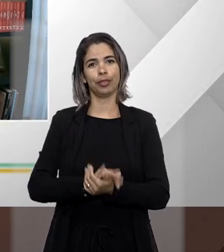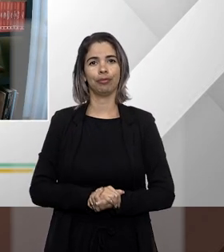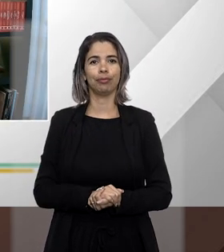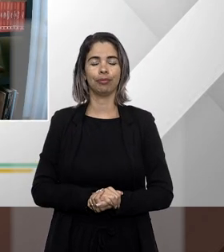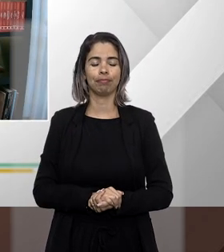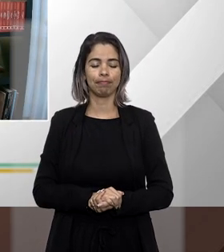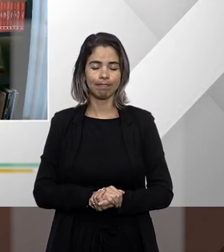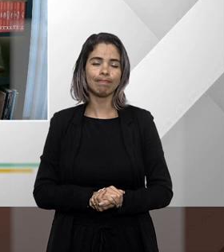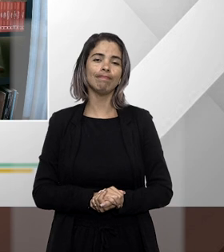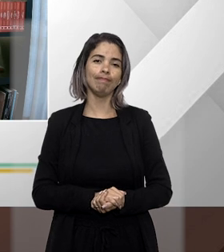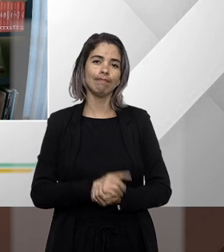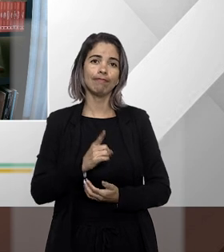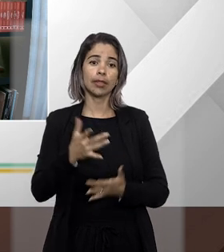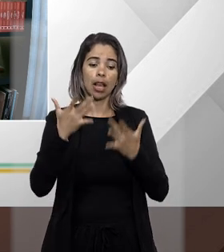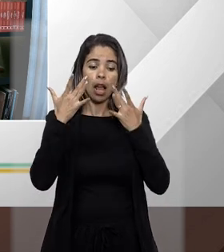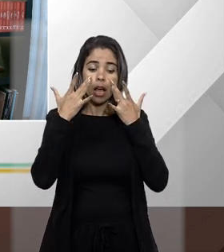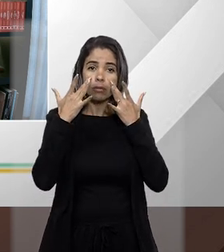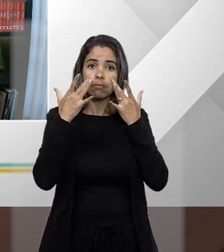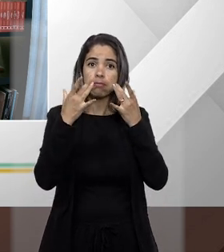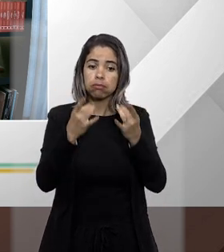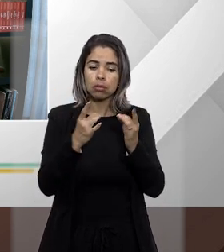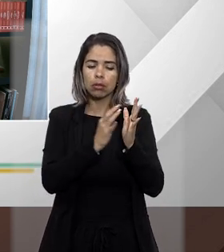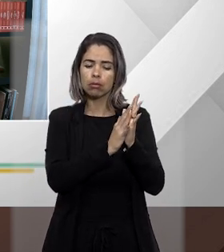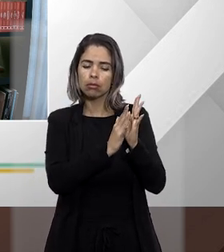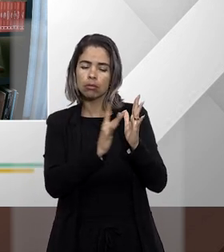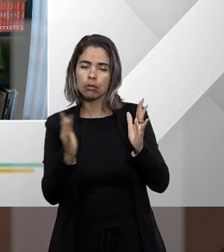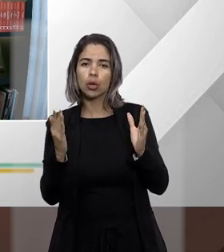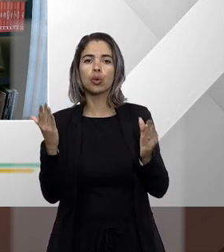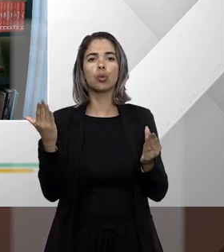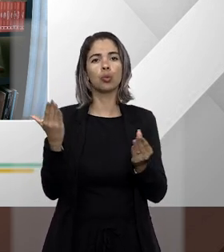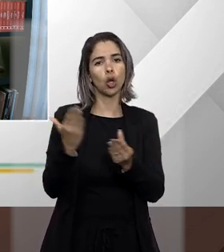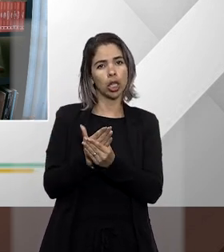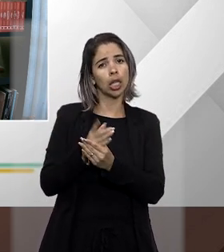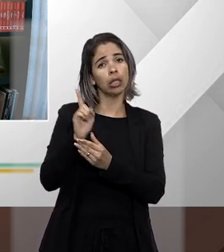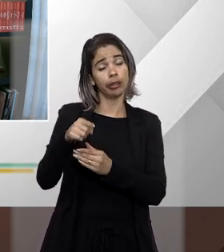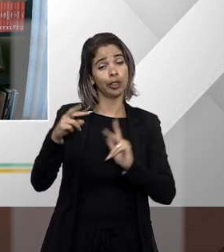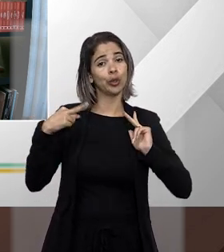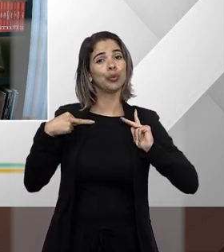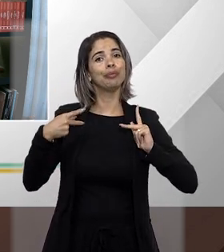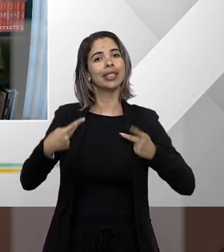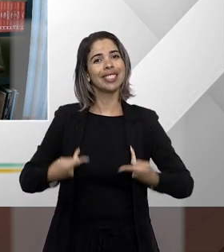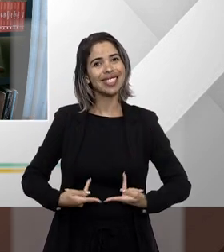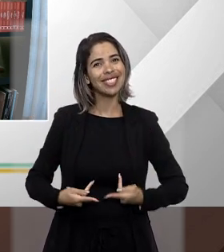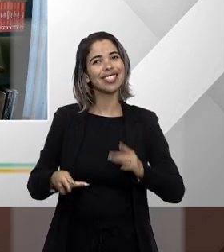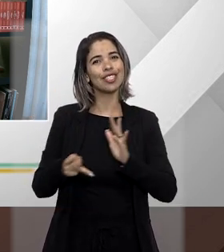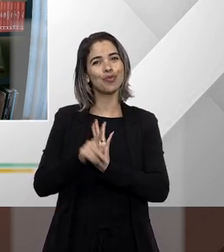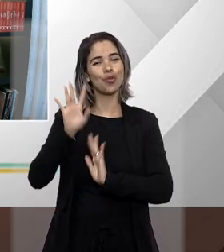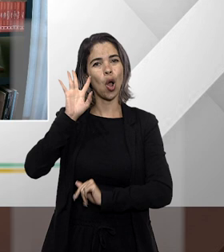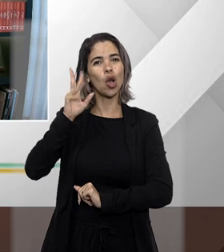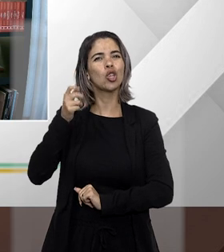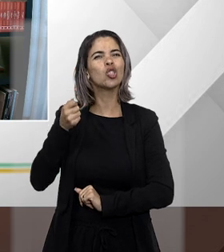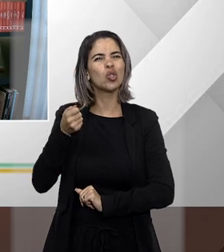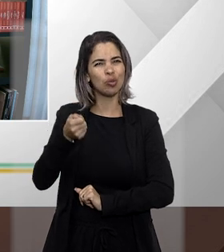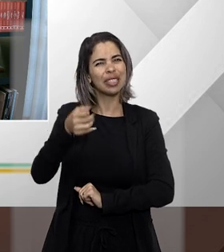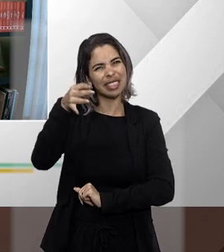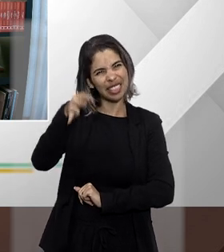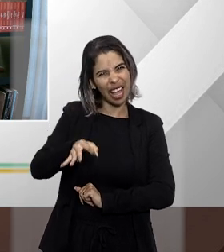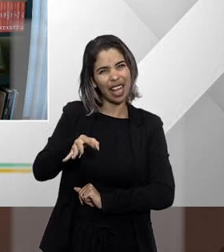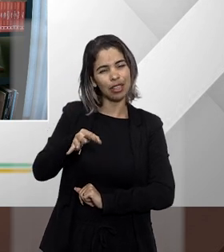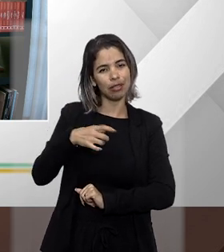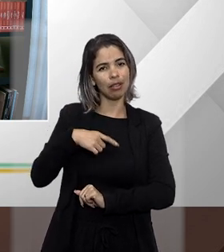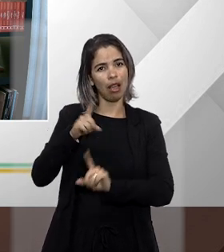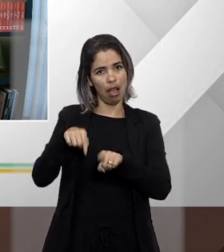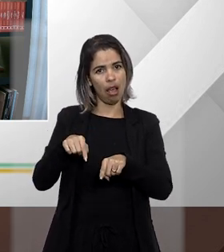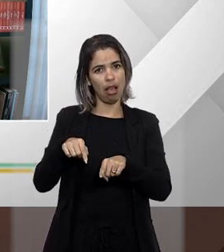rito processual também humaniza de certa forma os julgamentos não é isso professor Ailton e em relação especialmente ao